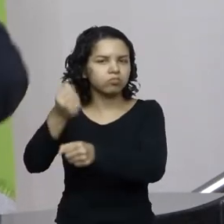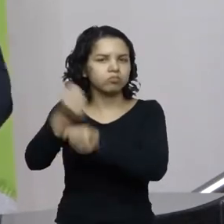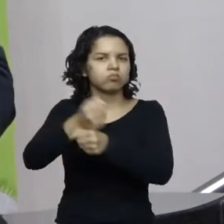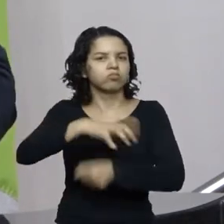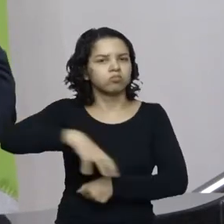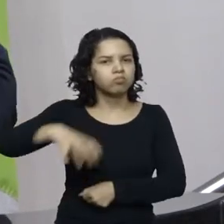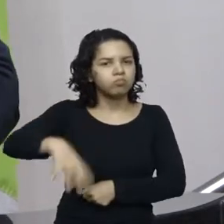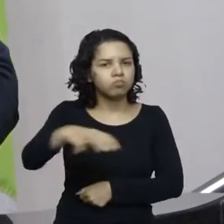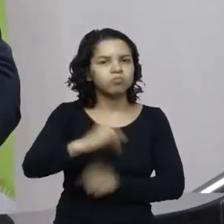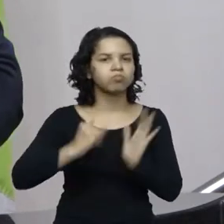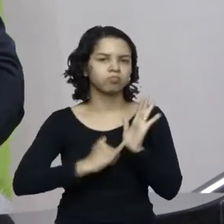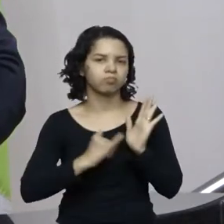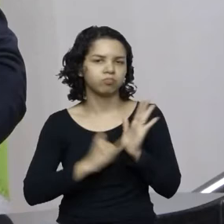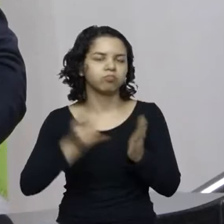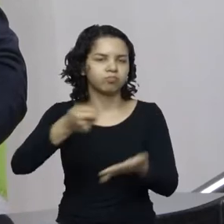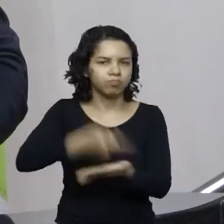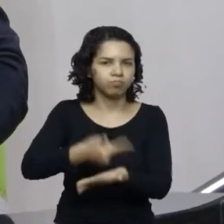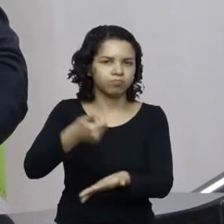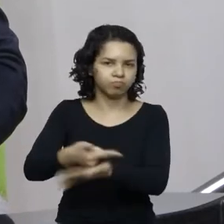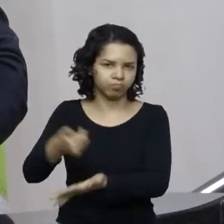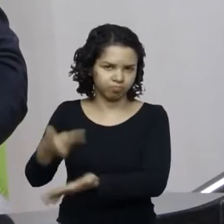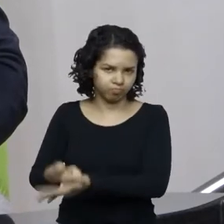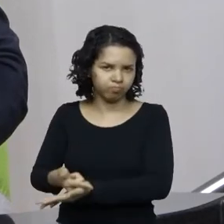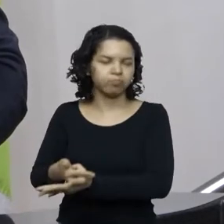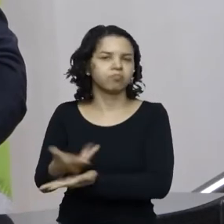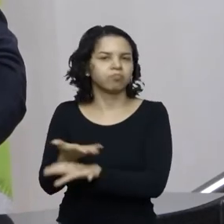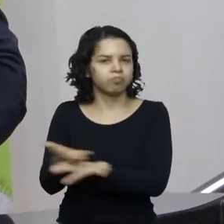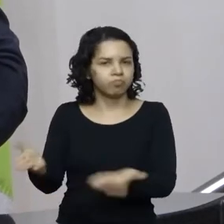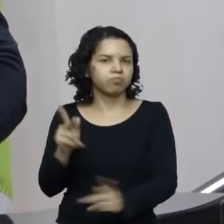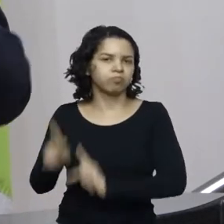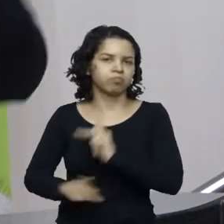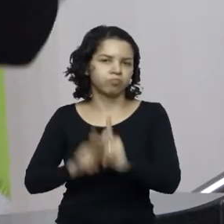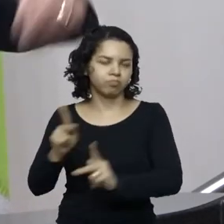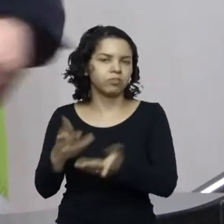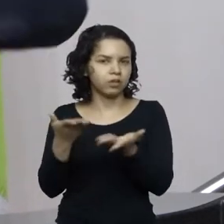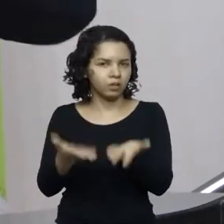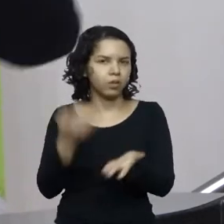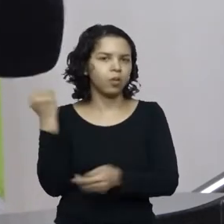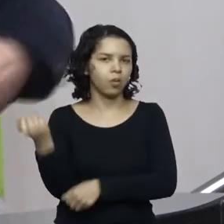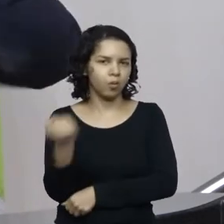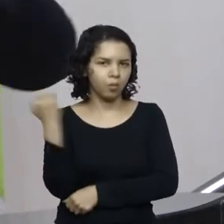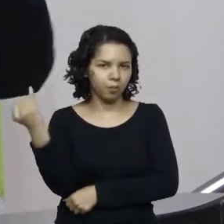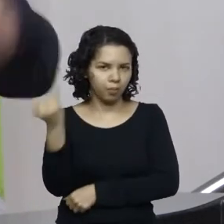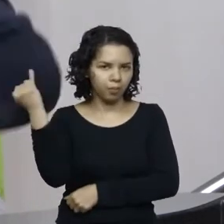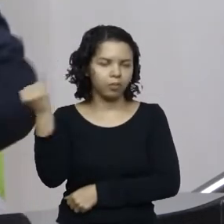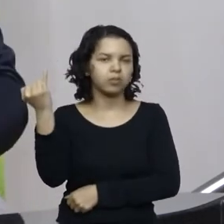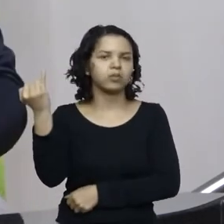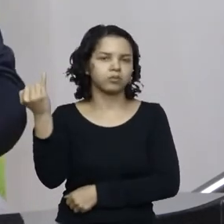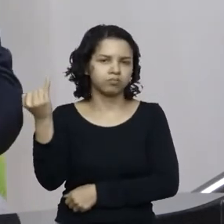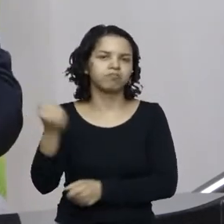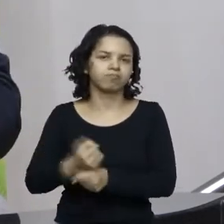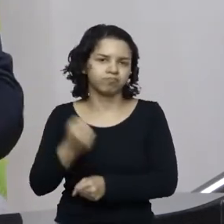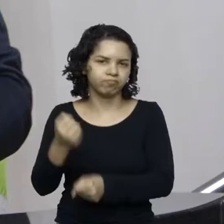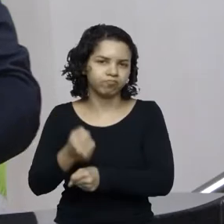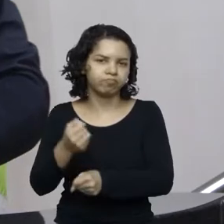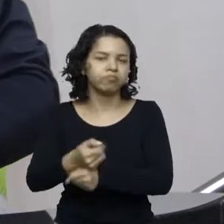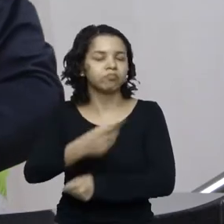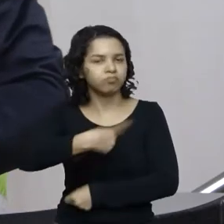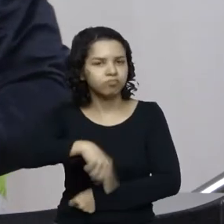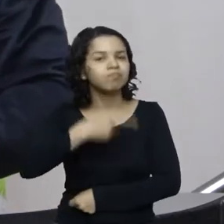impostos que os catarinenses pagam. E essa obra realmente é importantíssima e a gente gostaria, inclusive, que ela tivesse um ritmo mais